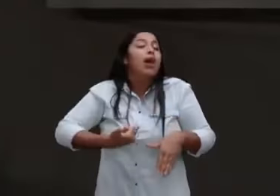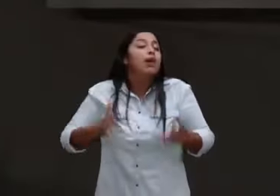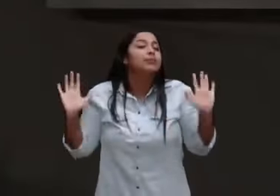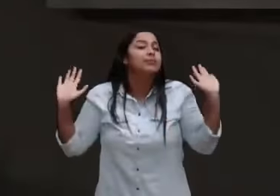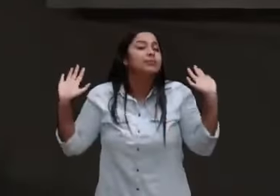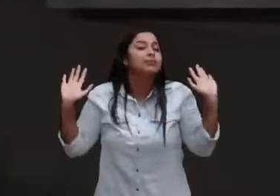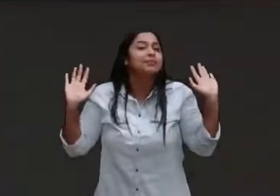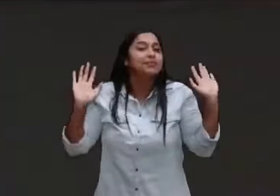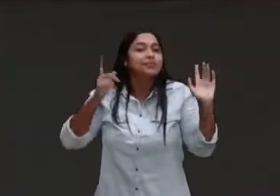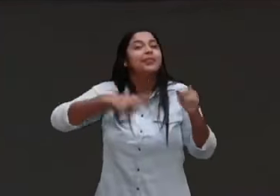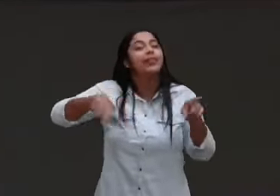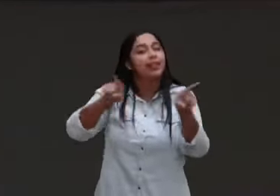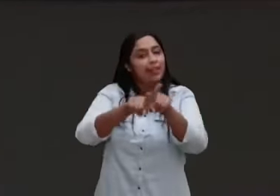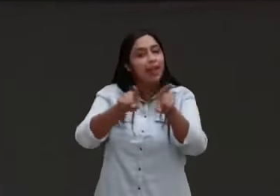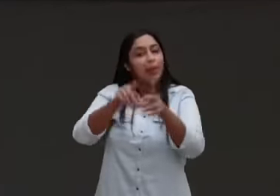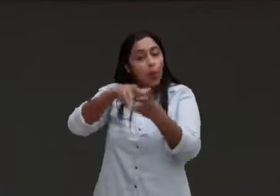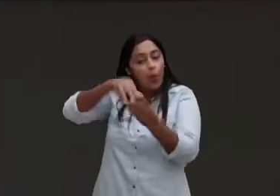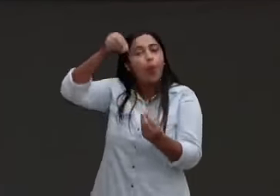uma coxa de peru,